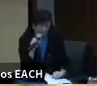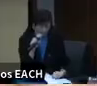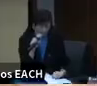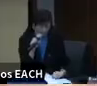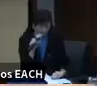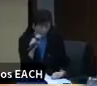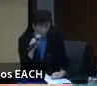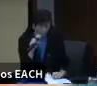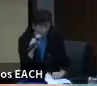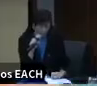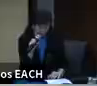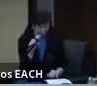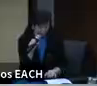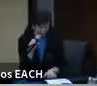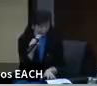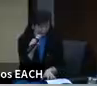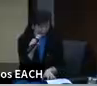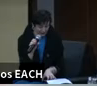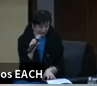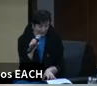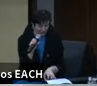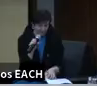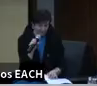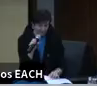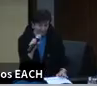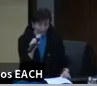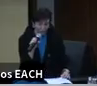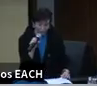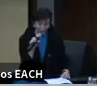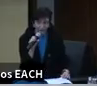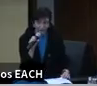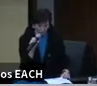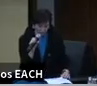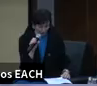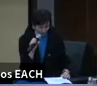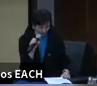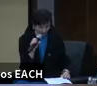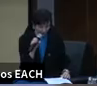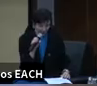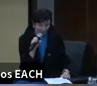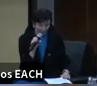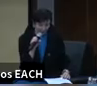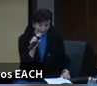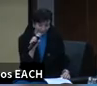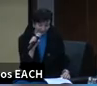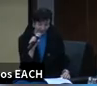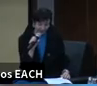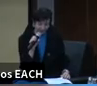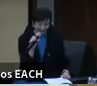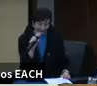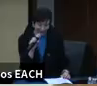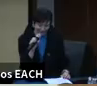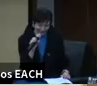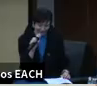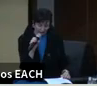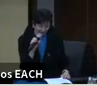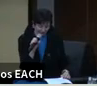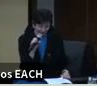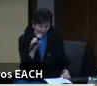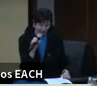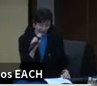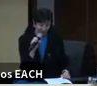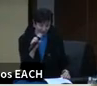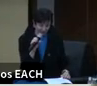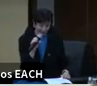as redes sociais que, outrora, eram consideradas ambientes de encontro e troca, se mostraram ineficazes em